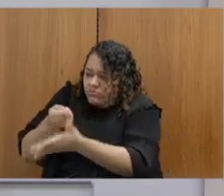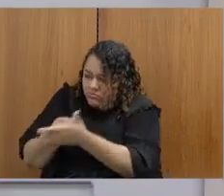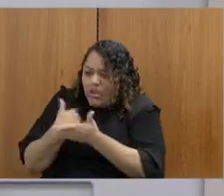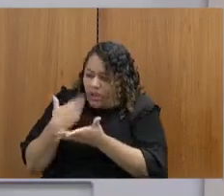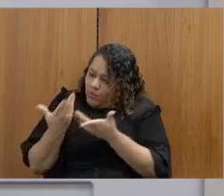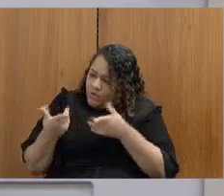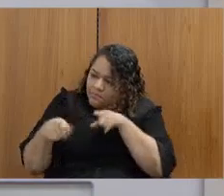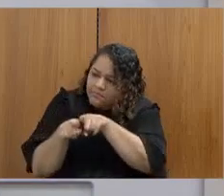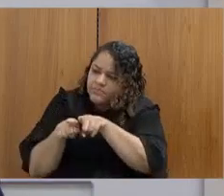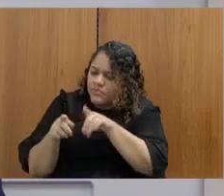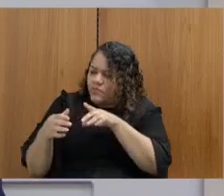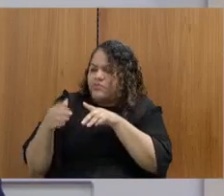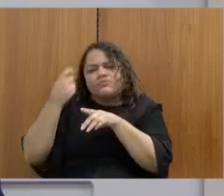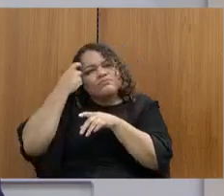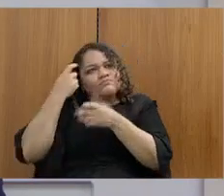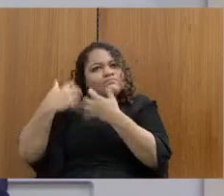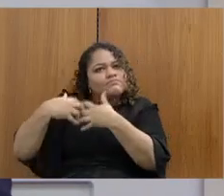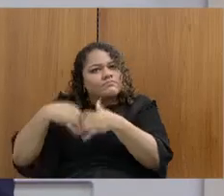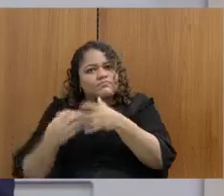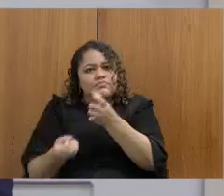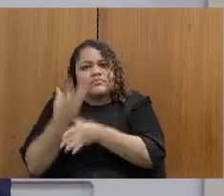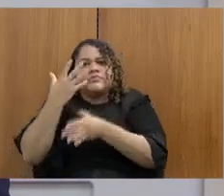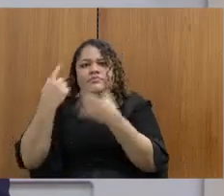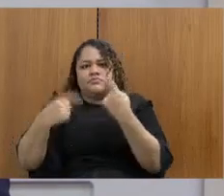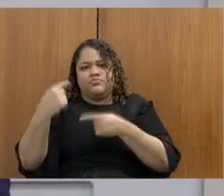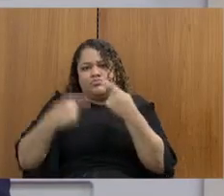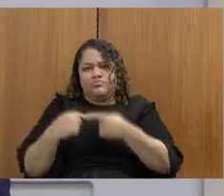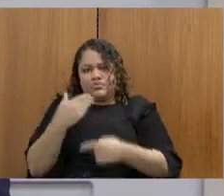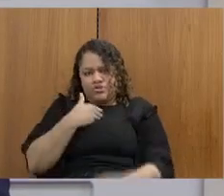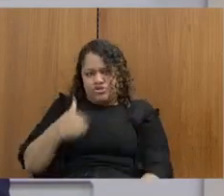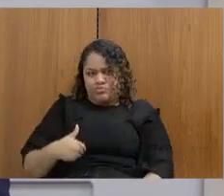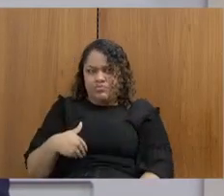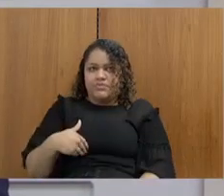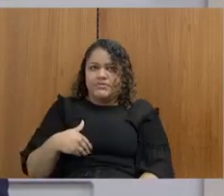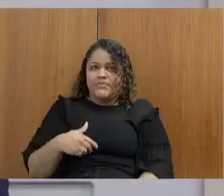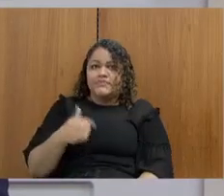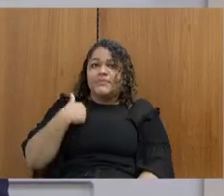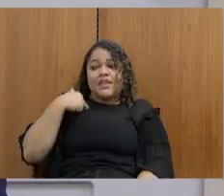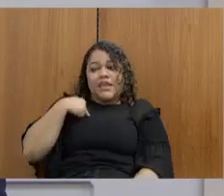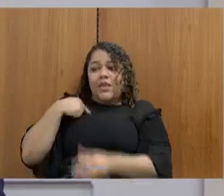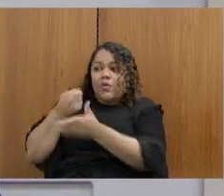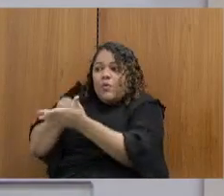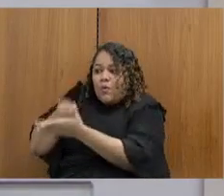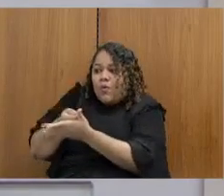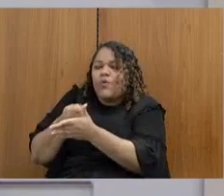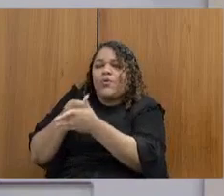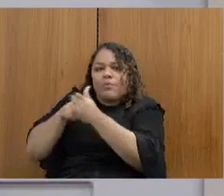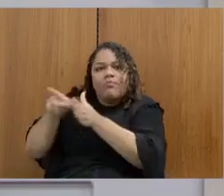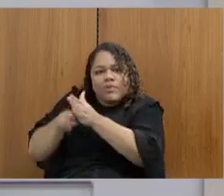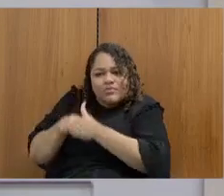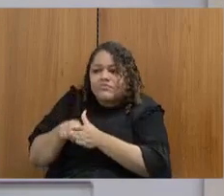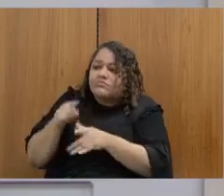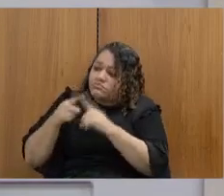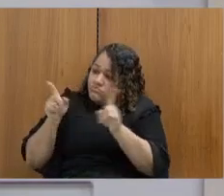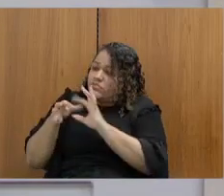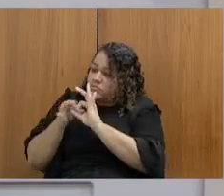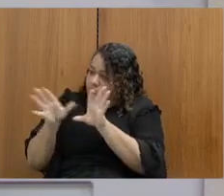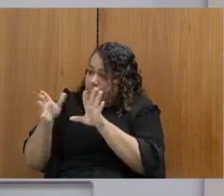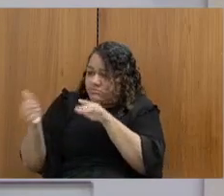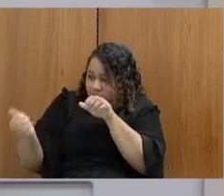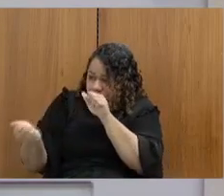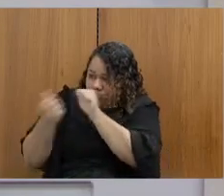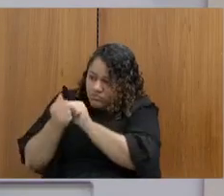quero ser um cara voluntariado para pensar a política pública. Então, nesse sentido, além de ser aqui trazer as cobranças, faço também a minha disposição de pensar.